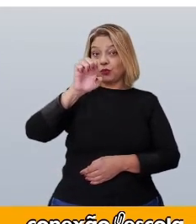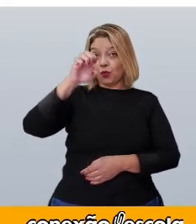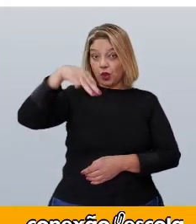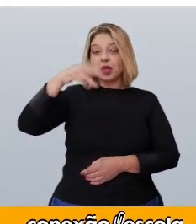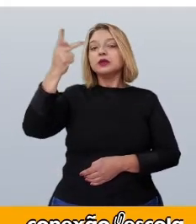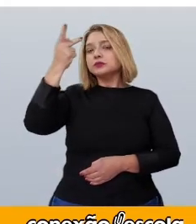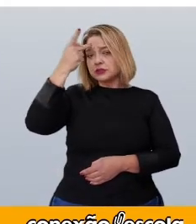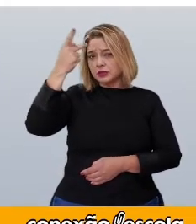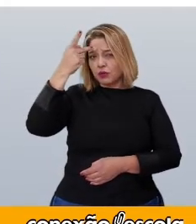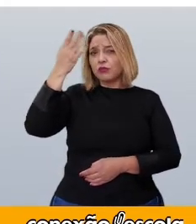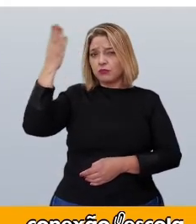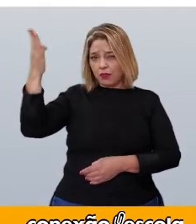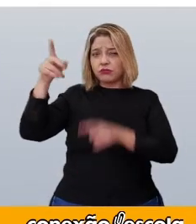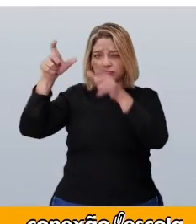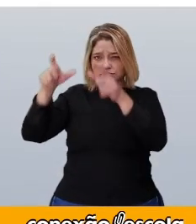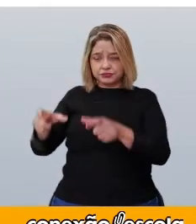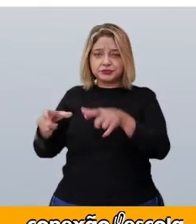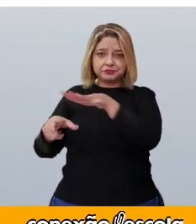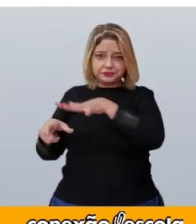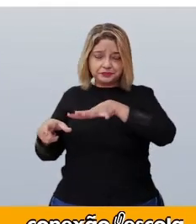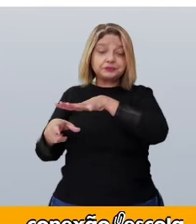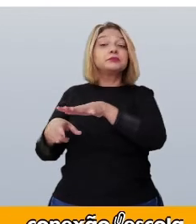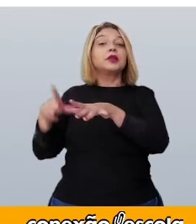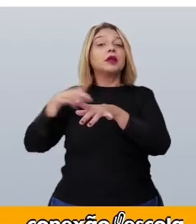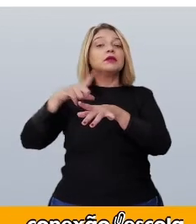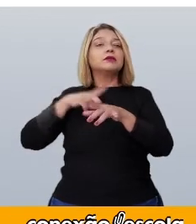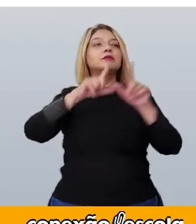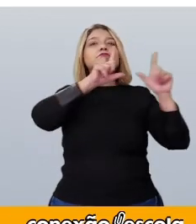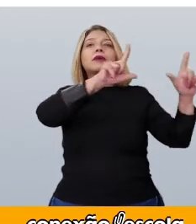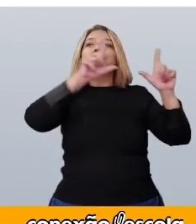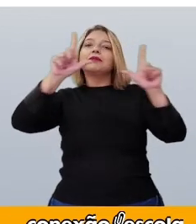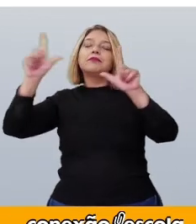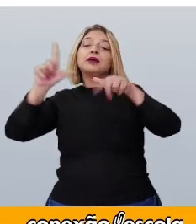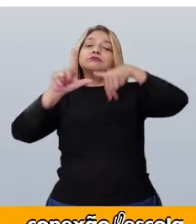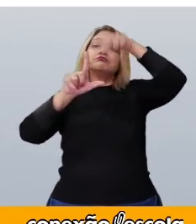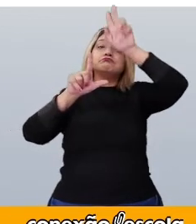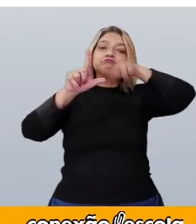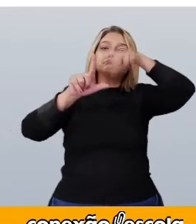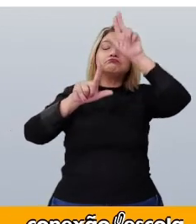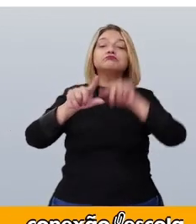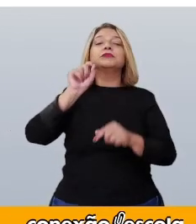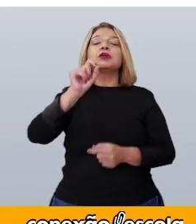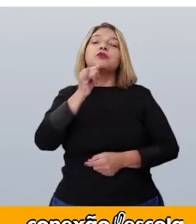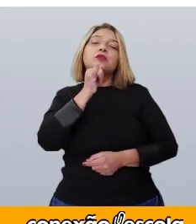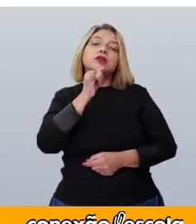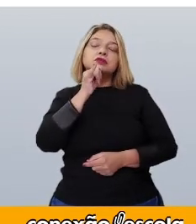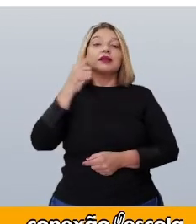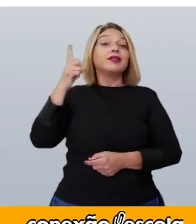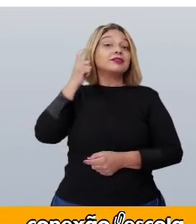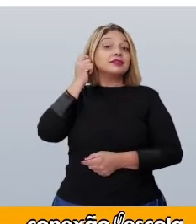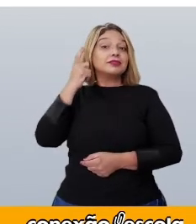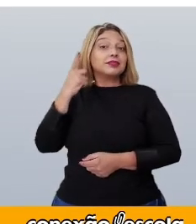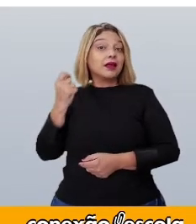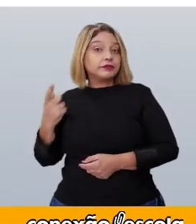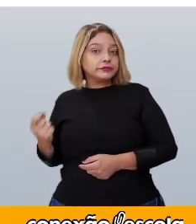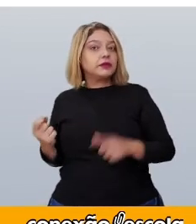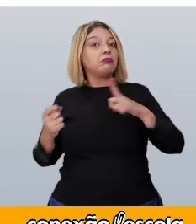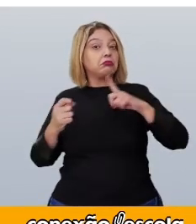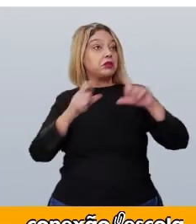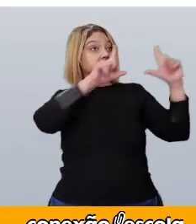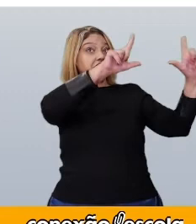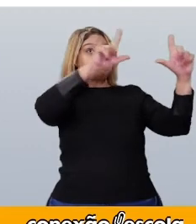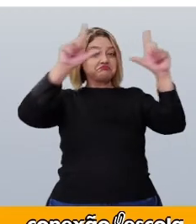São Paulo, tem reproduções de telas de pintores como Tarsila do Amaral. Os